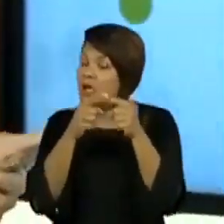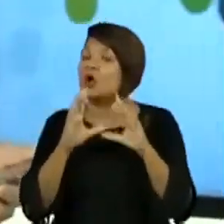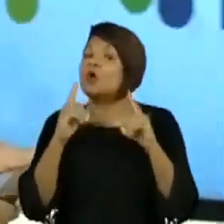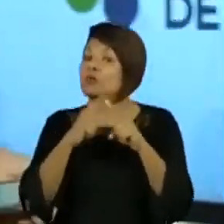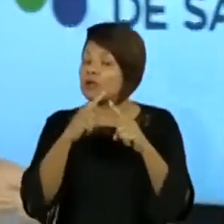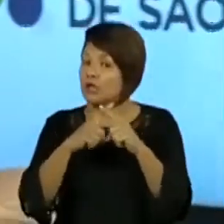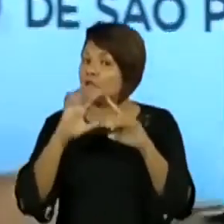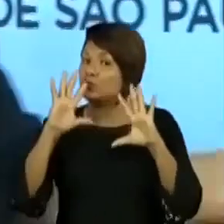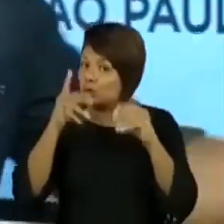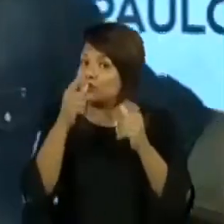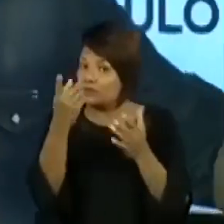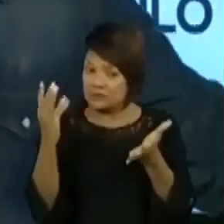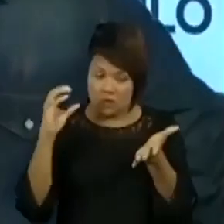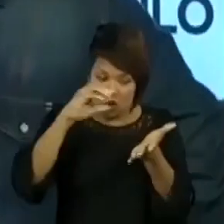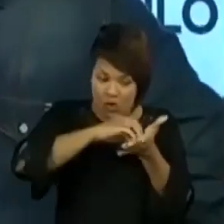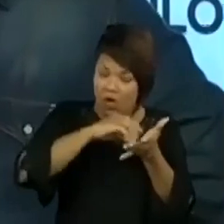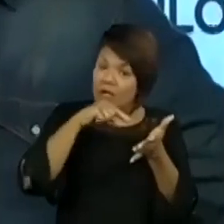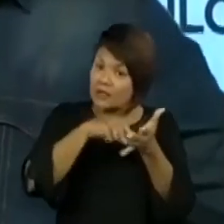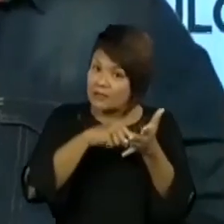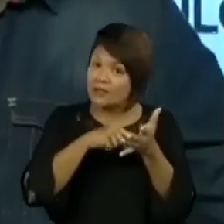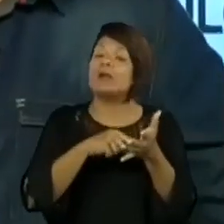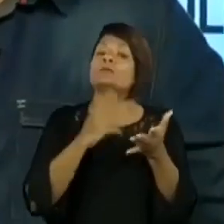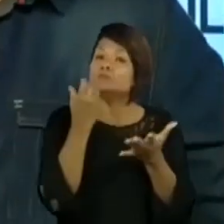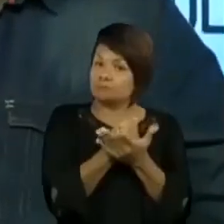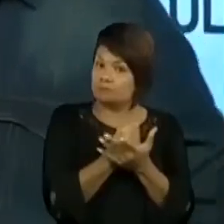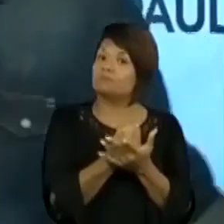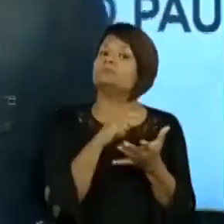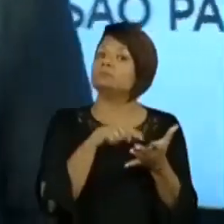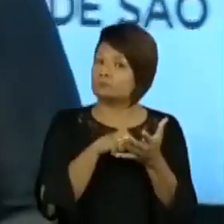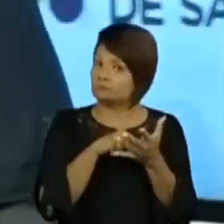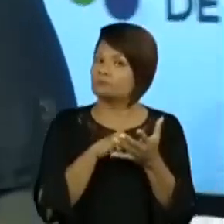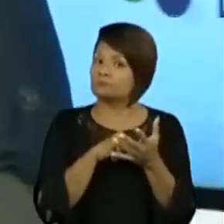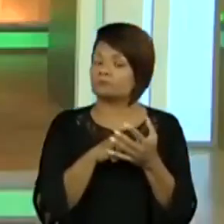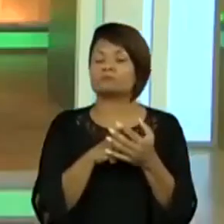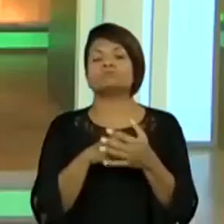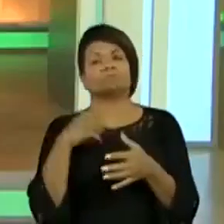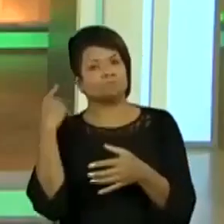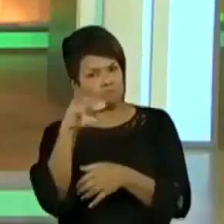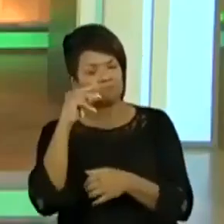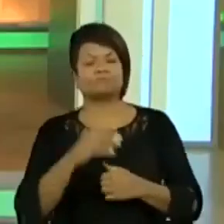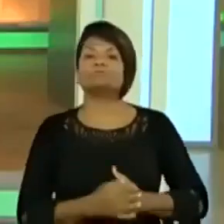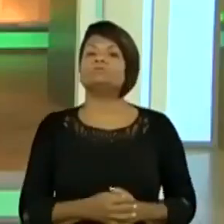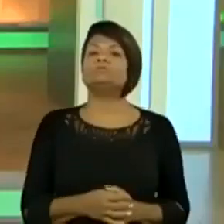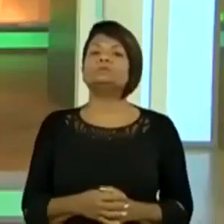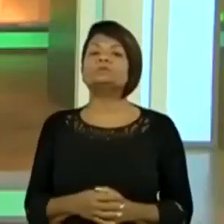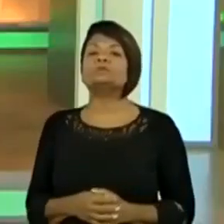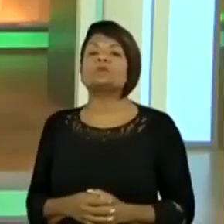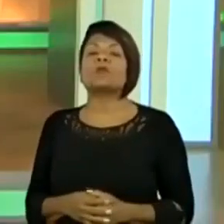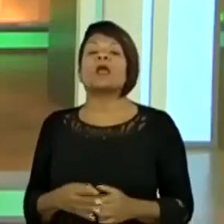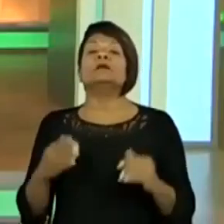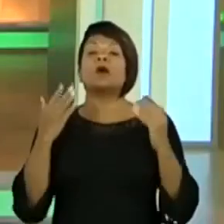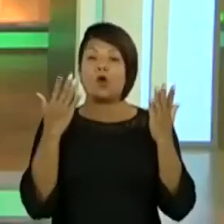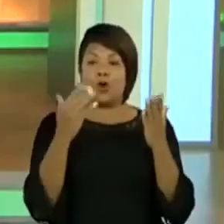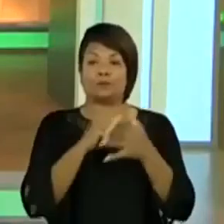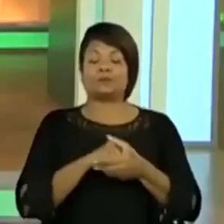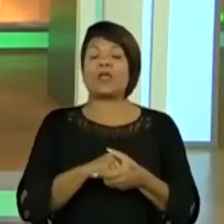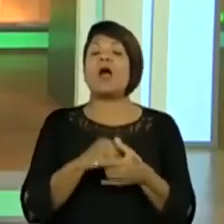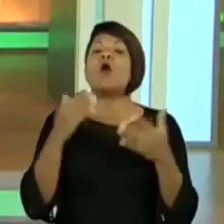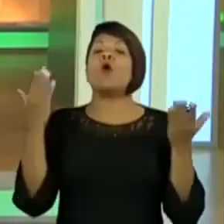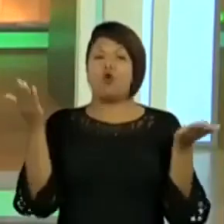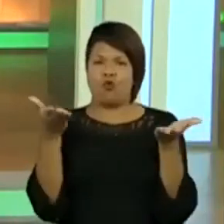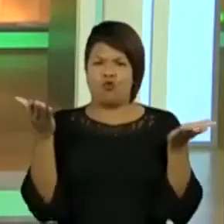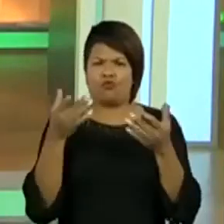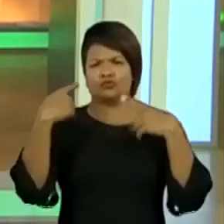aqui fica registrado. Beleza? Vamos lá, galera, para cima deles. Show de bola. Grandes mestres, nós estamos